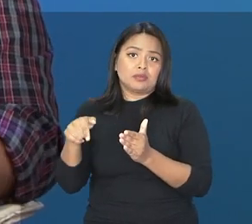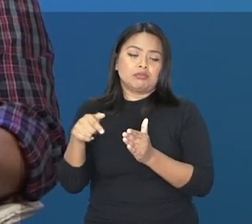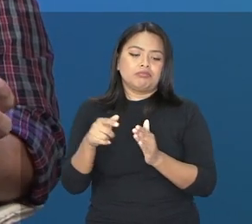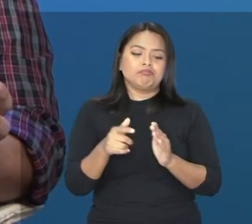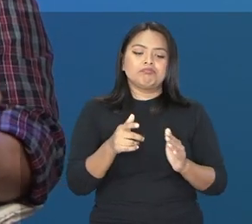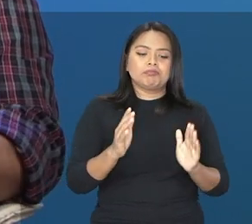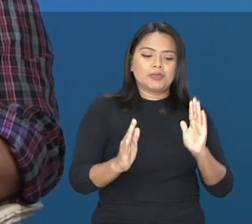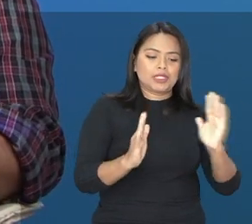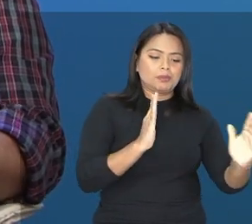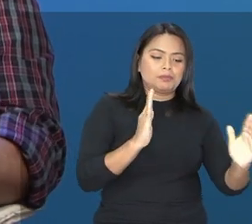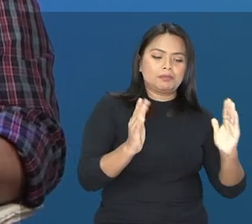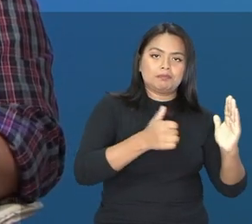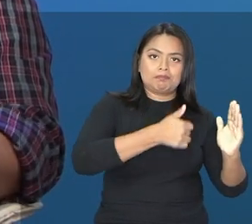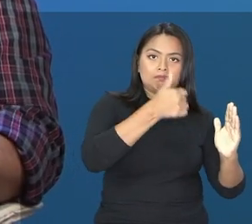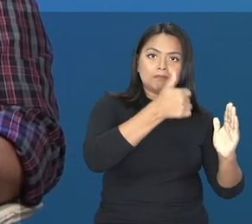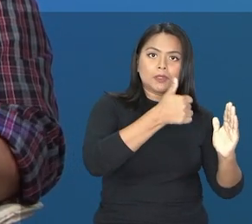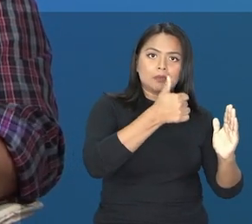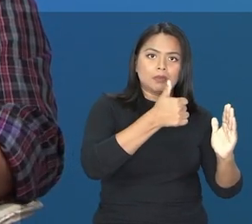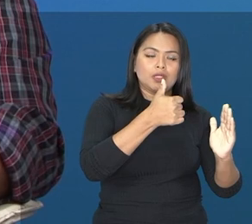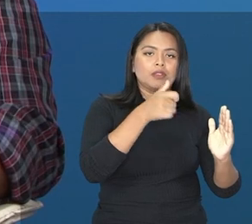na primeira nós fazemos